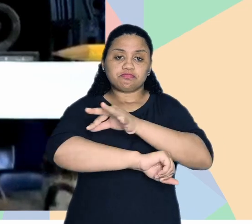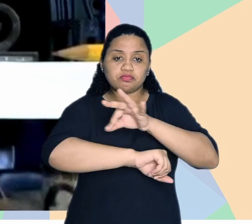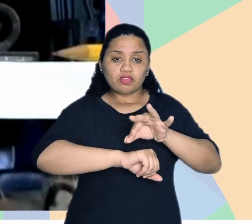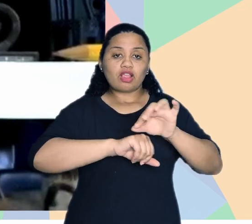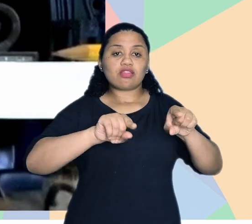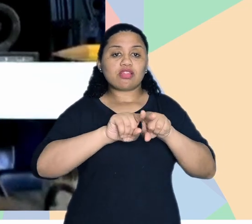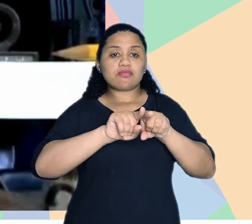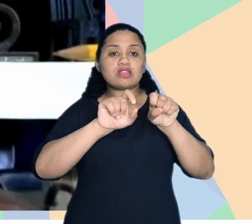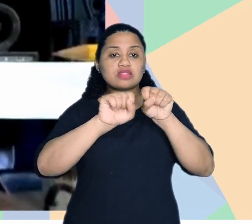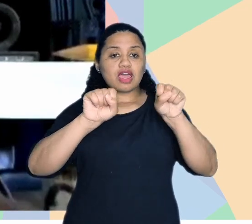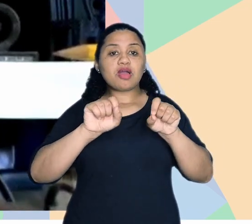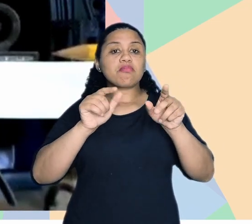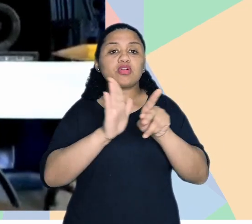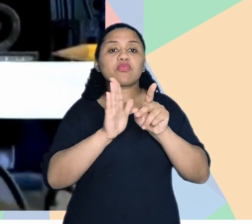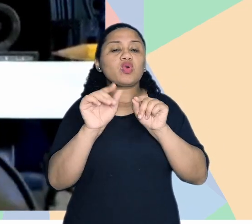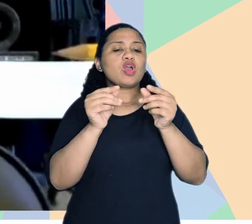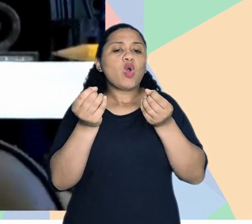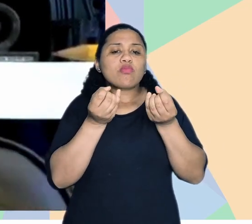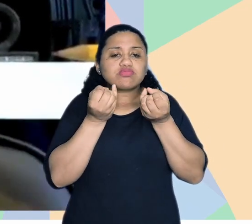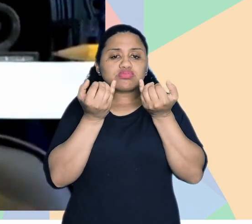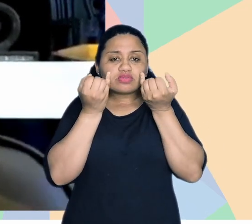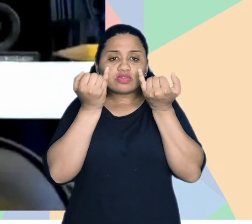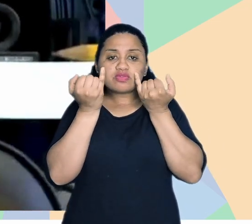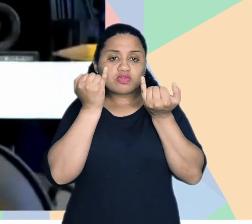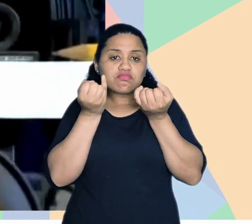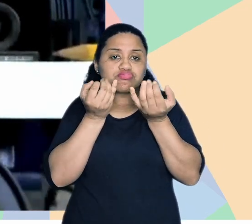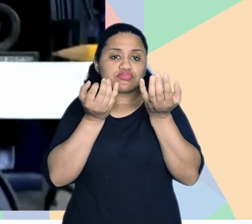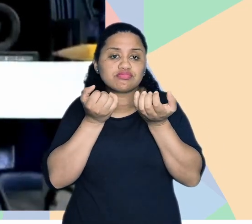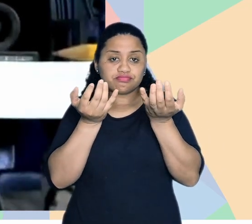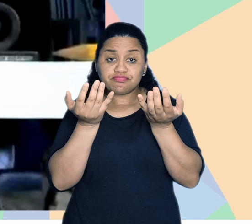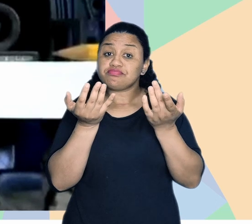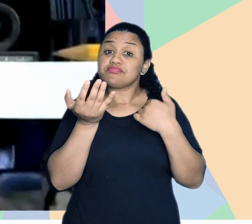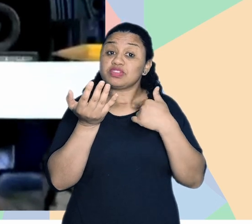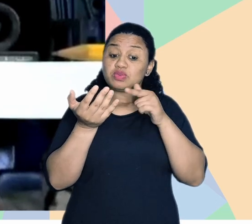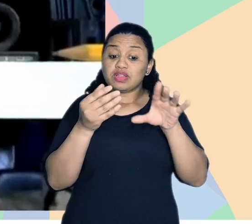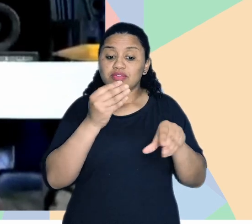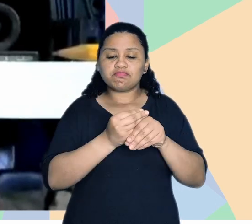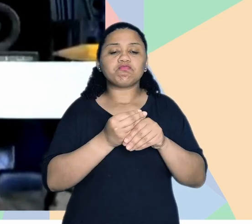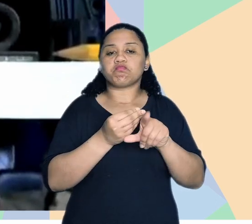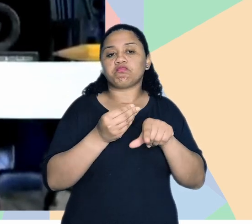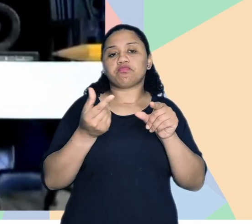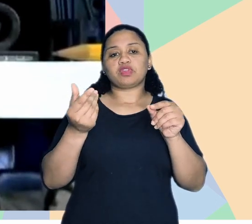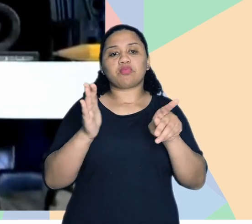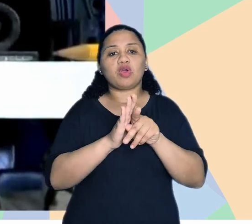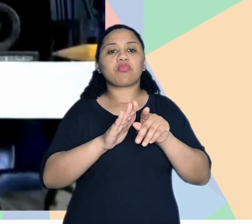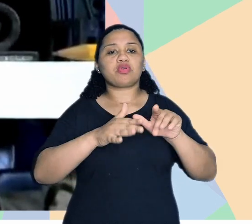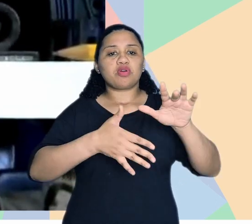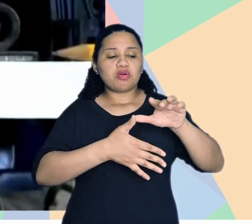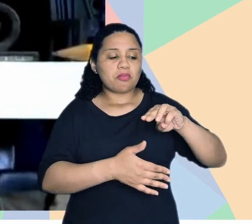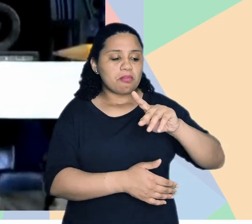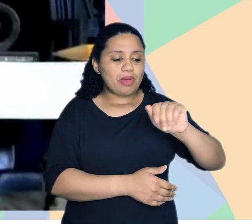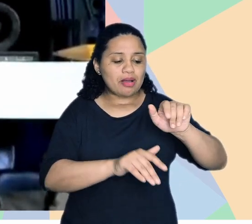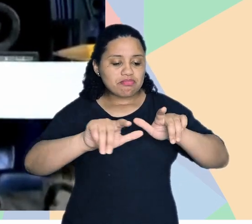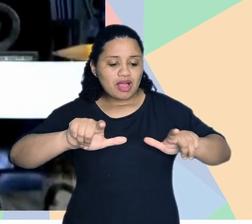quanto de um sistema de informação, né? Então, a gente pode ter um sistema de informação adicional, que seria através de mapas,